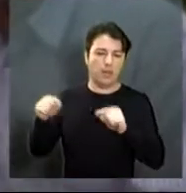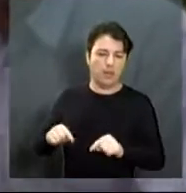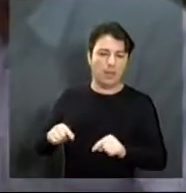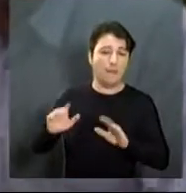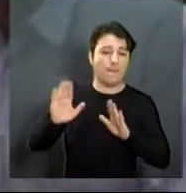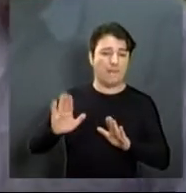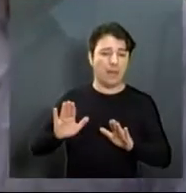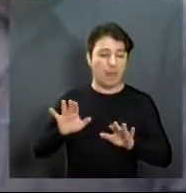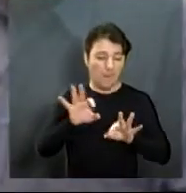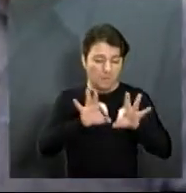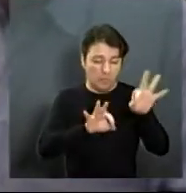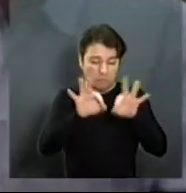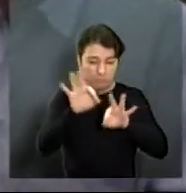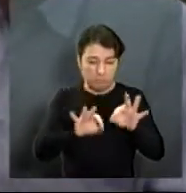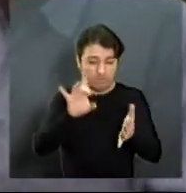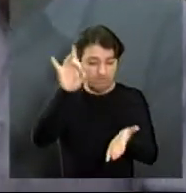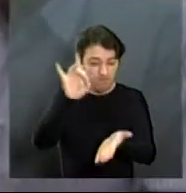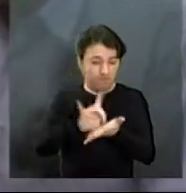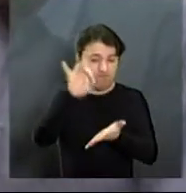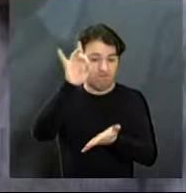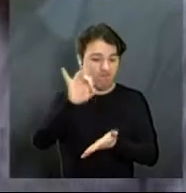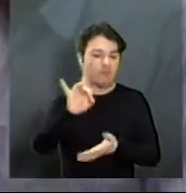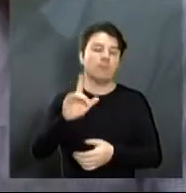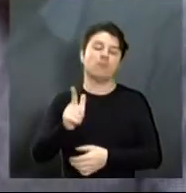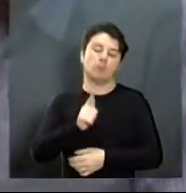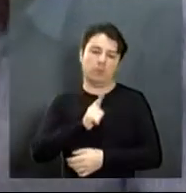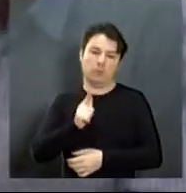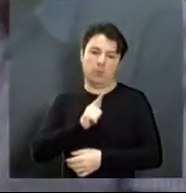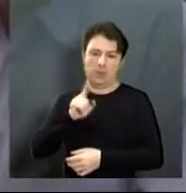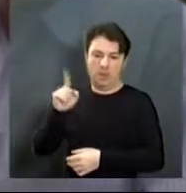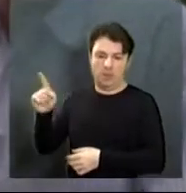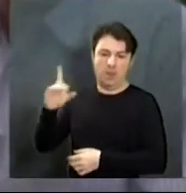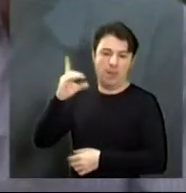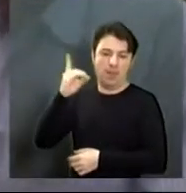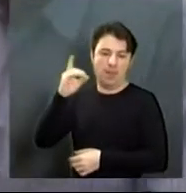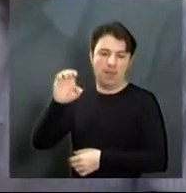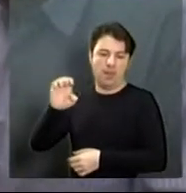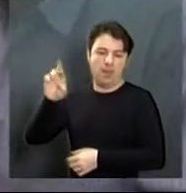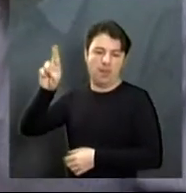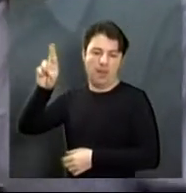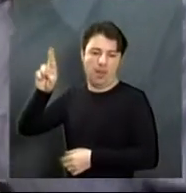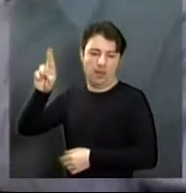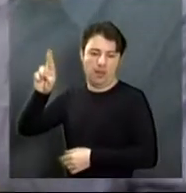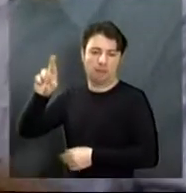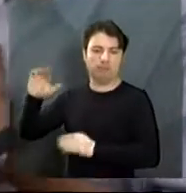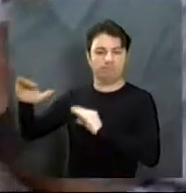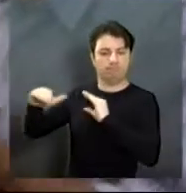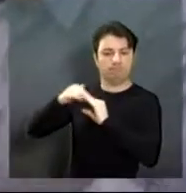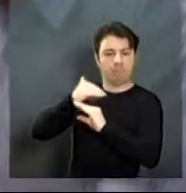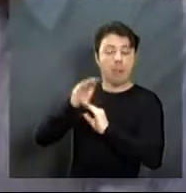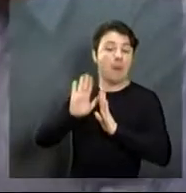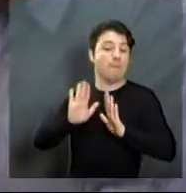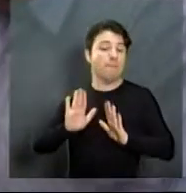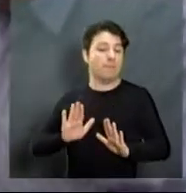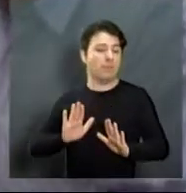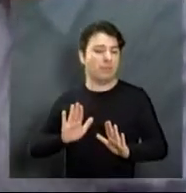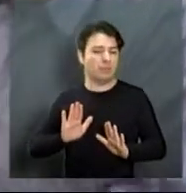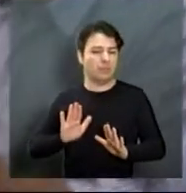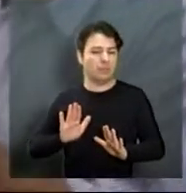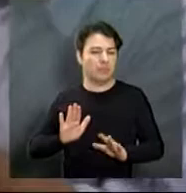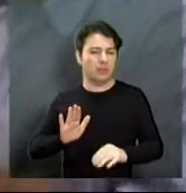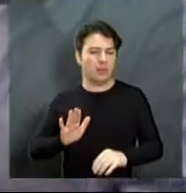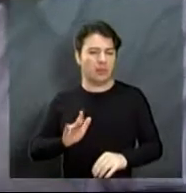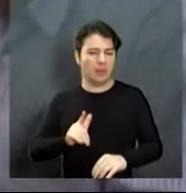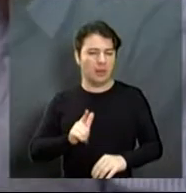o projeto definitivo é um projeto que tem no DR, nós recebemos uma cópia, mas é um projeto que seria, muitas vezes, uma emenda